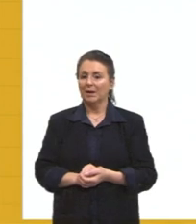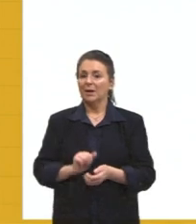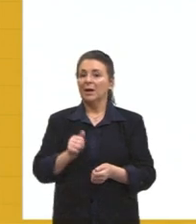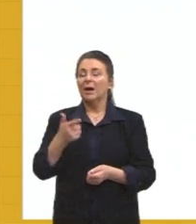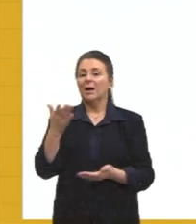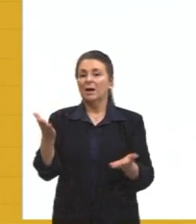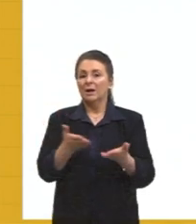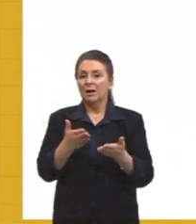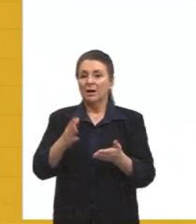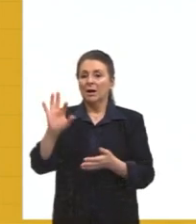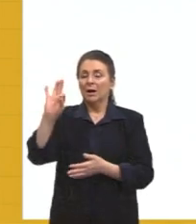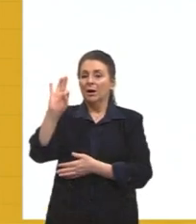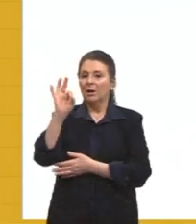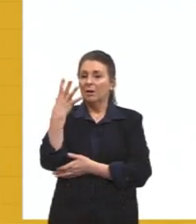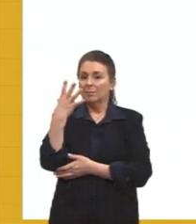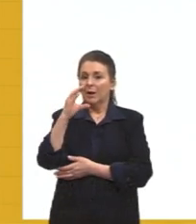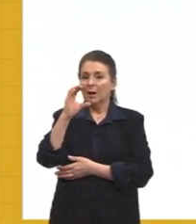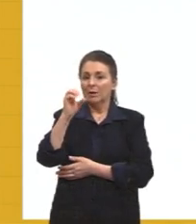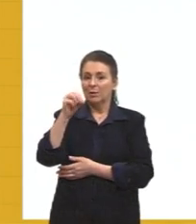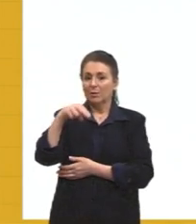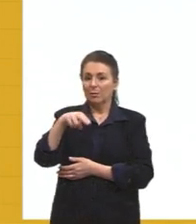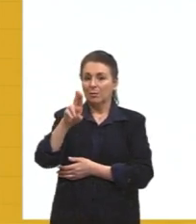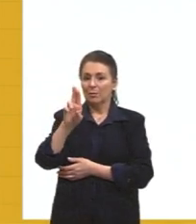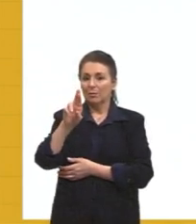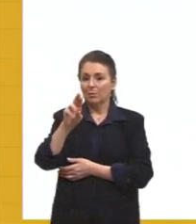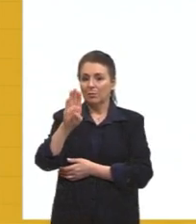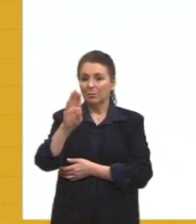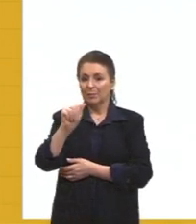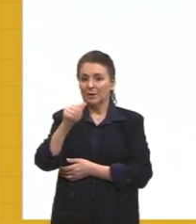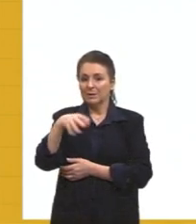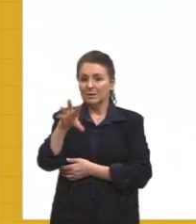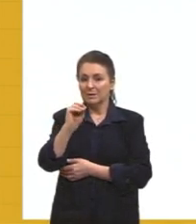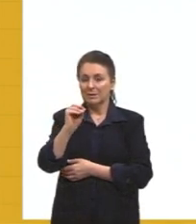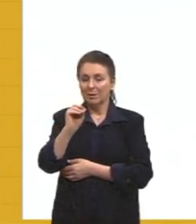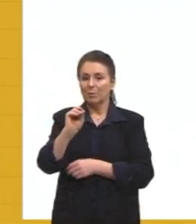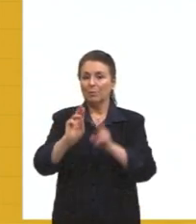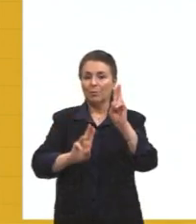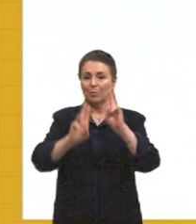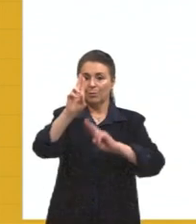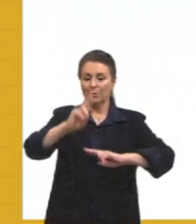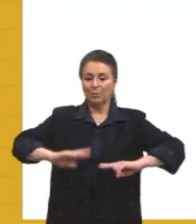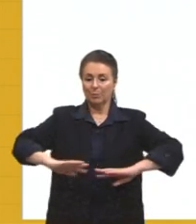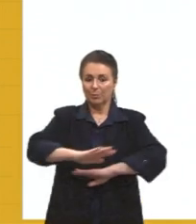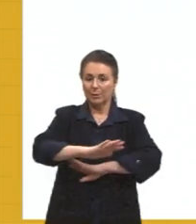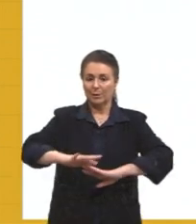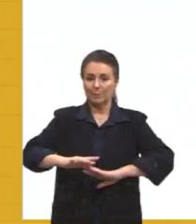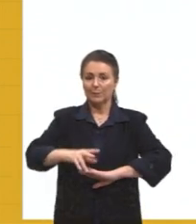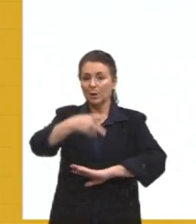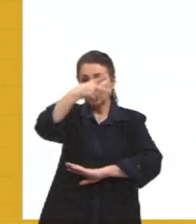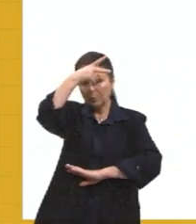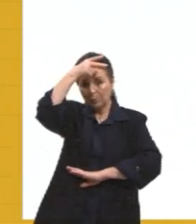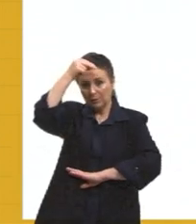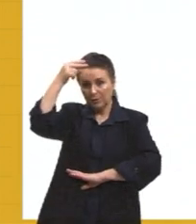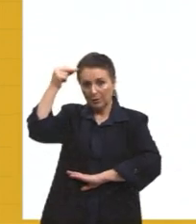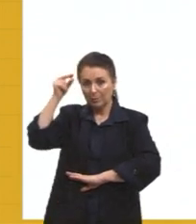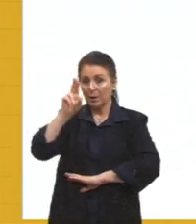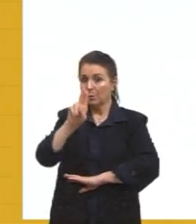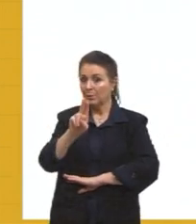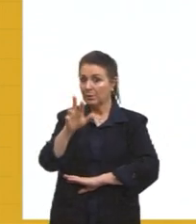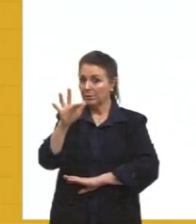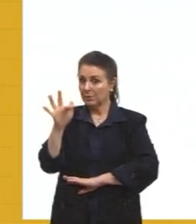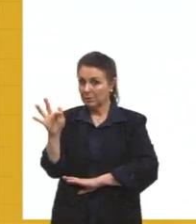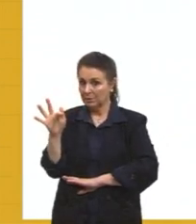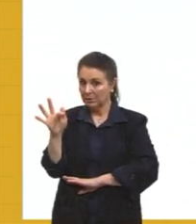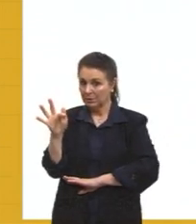entramos no fenômeno de conurbação urbana, quando essas cidades, lembra, o município é a unidade federativa, é a menor